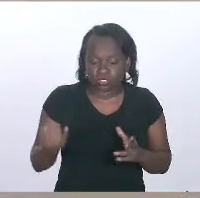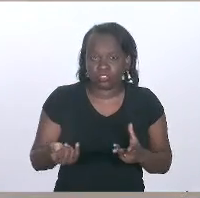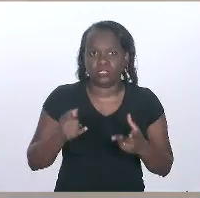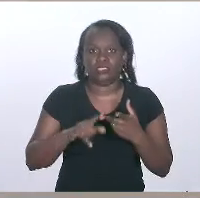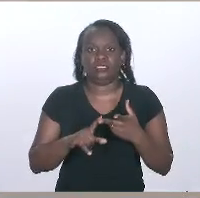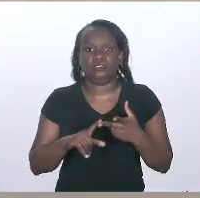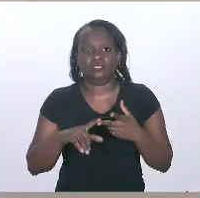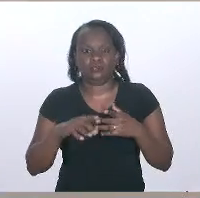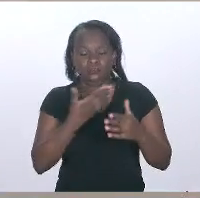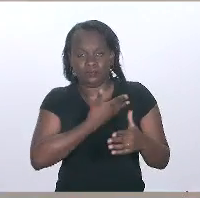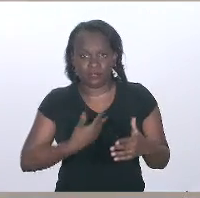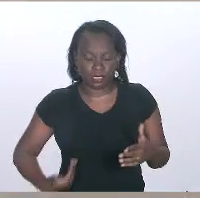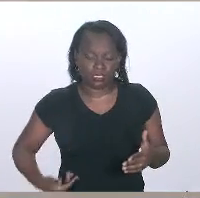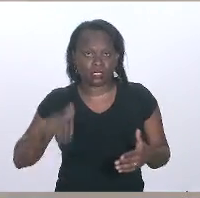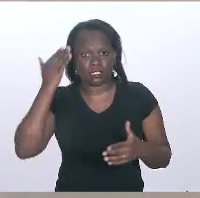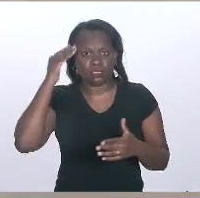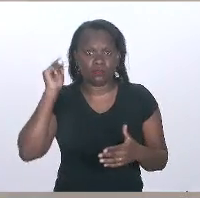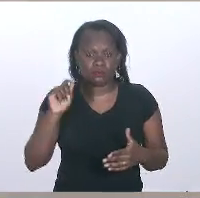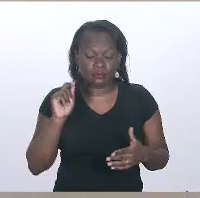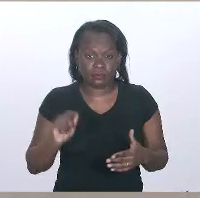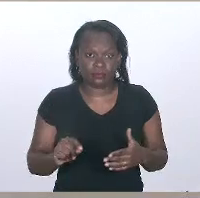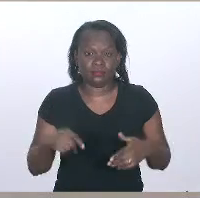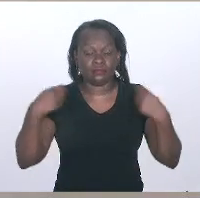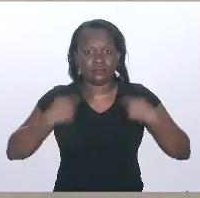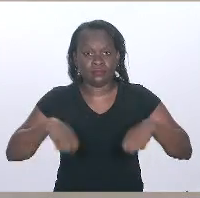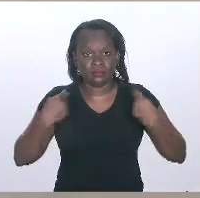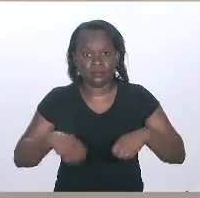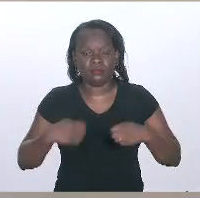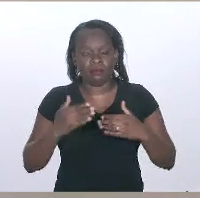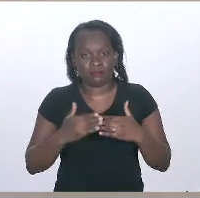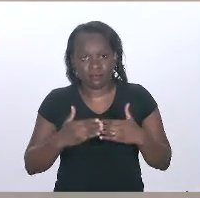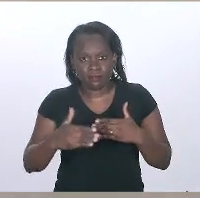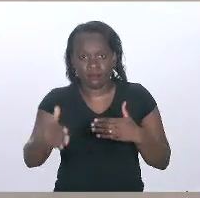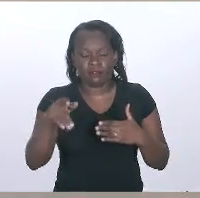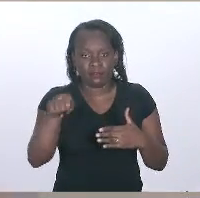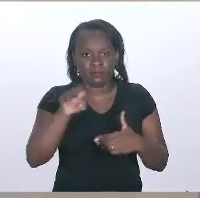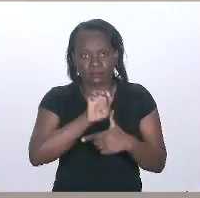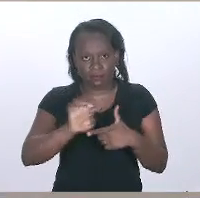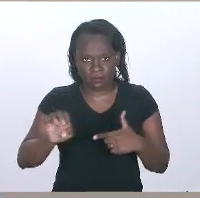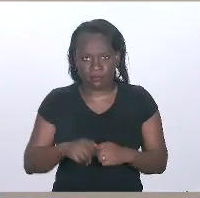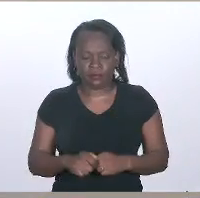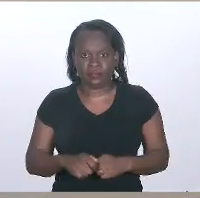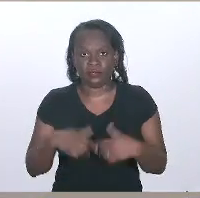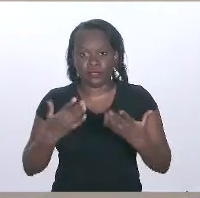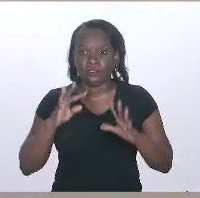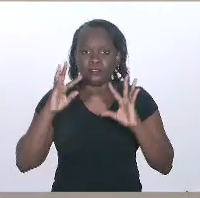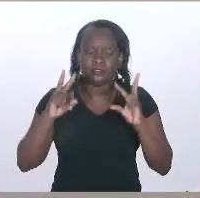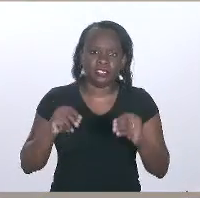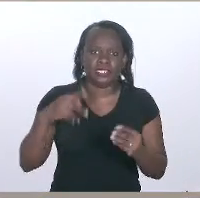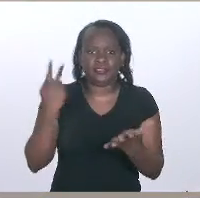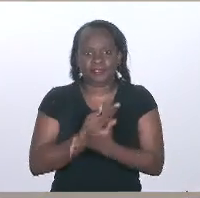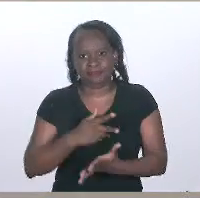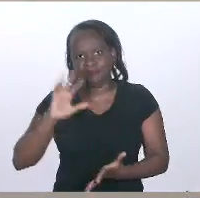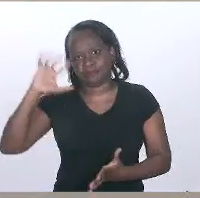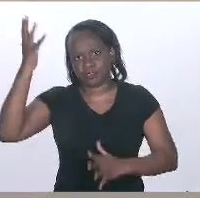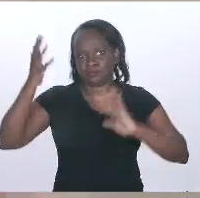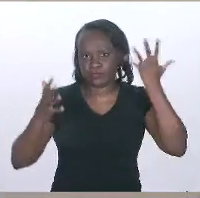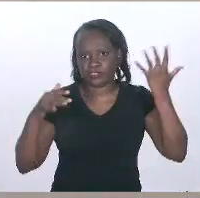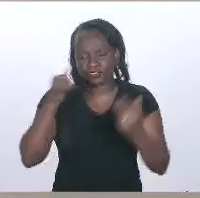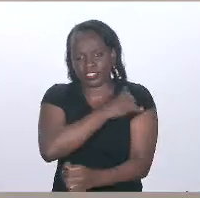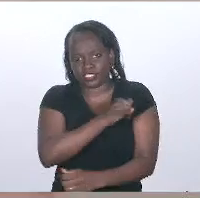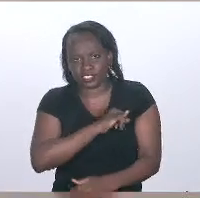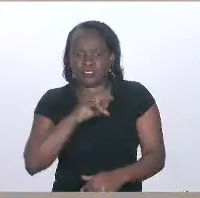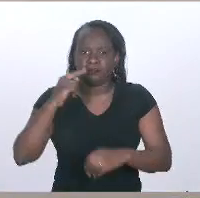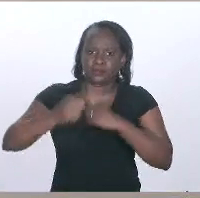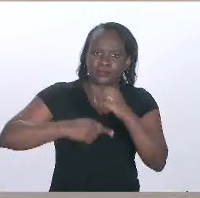entendimento do governo, de que precisaria partir do executivo. Com tudo o que aconteceu no Rio de Janeiro e no mundo,